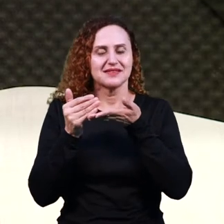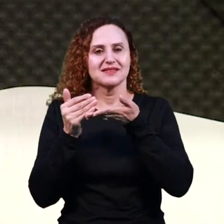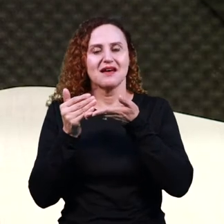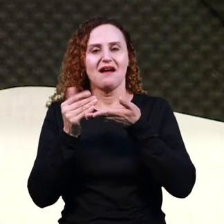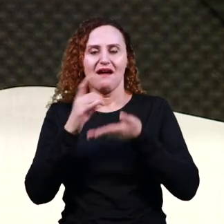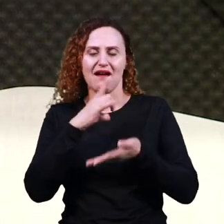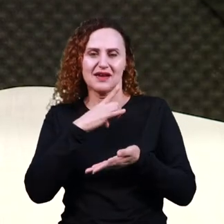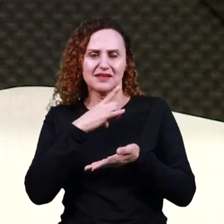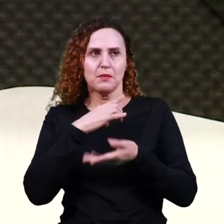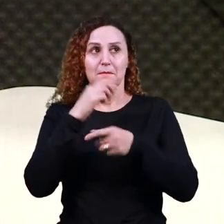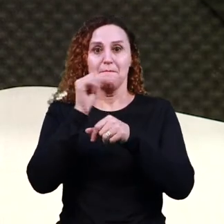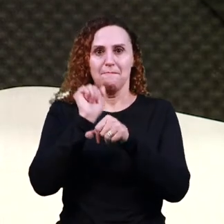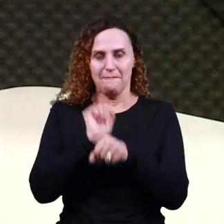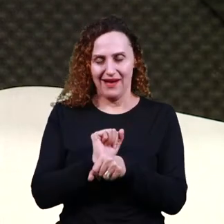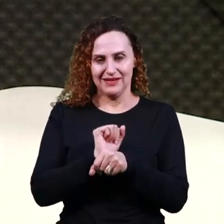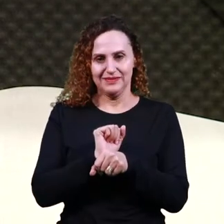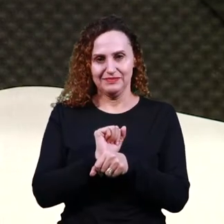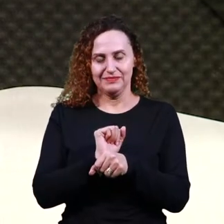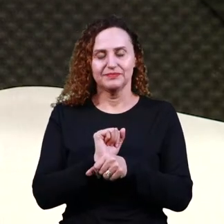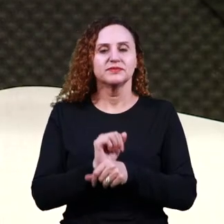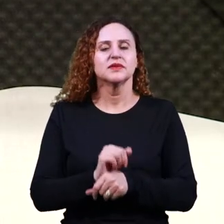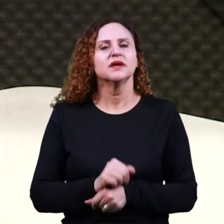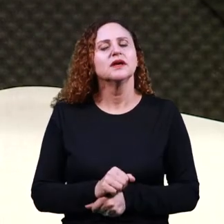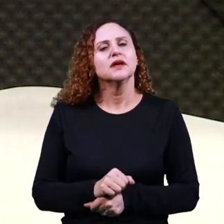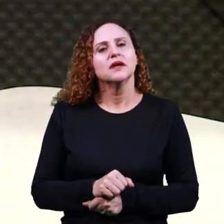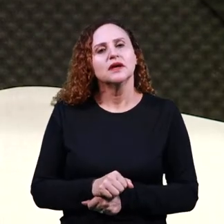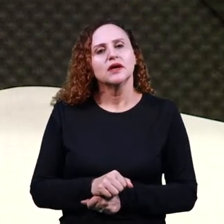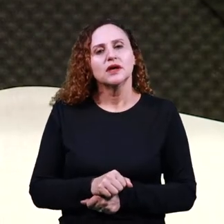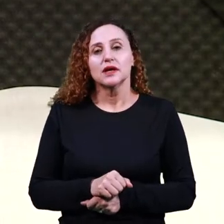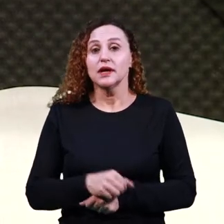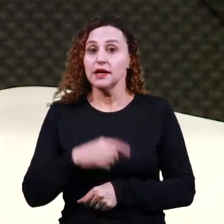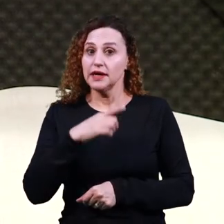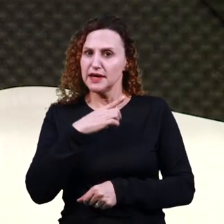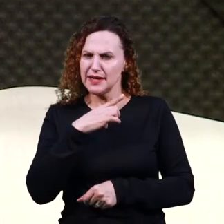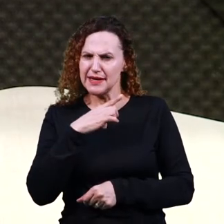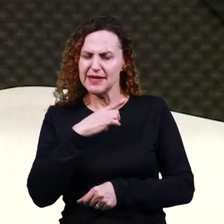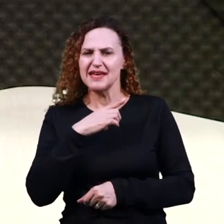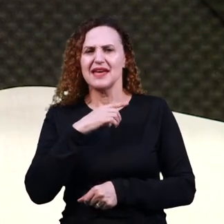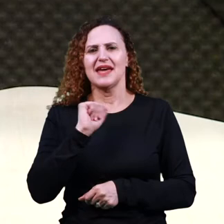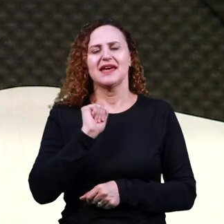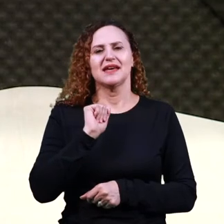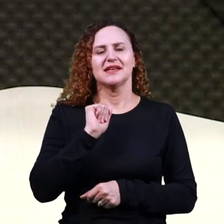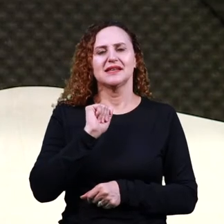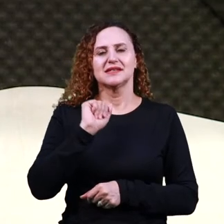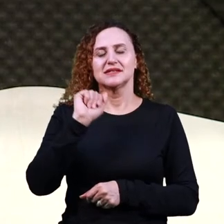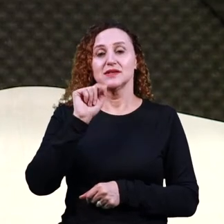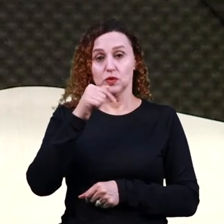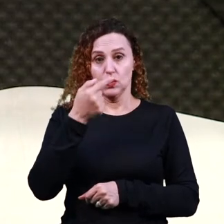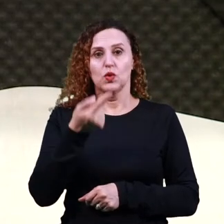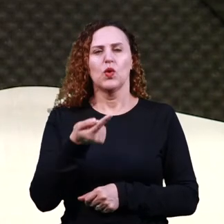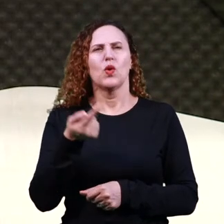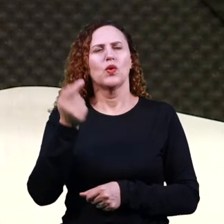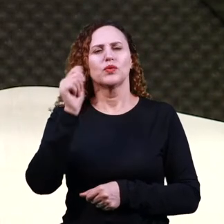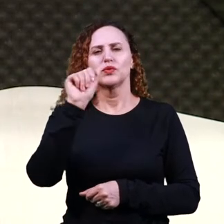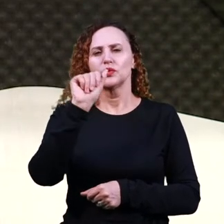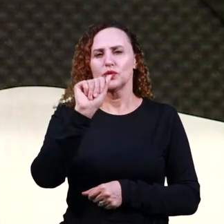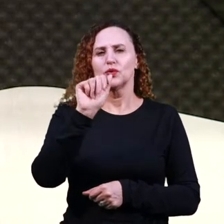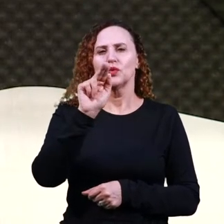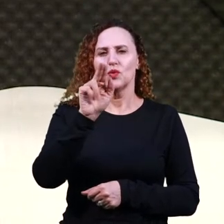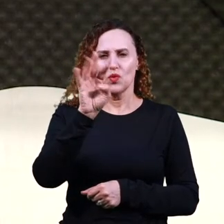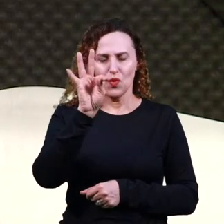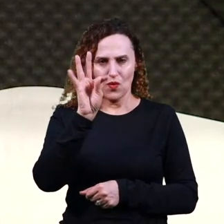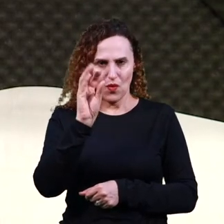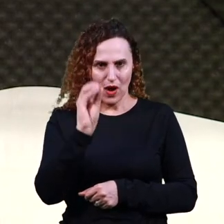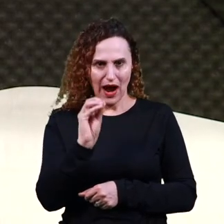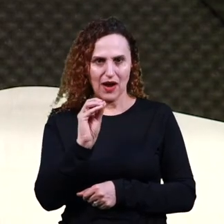espécie de parada. E aí, esse Alto da Barca do Inferno, nós temos, então,